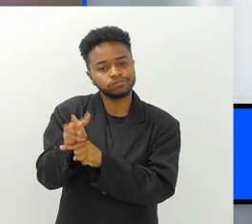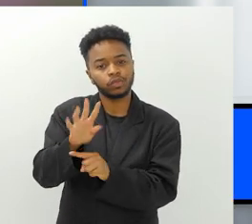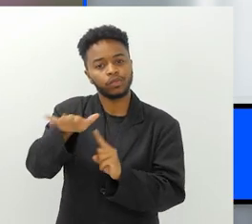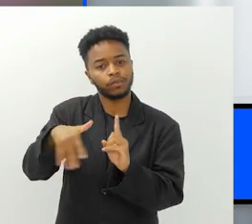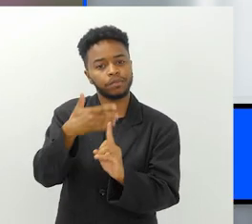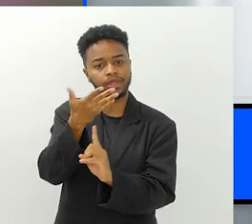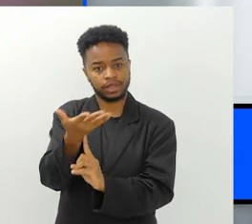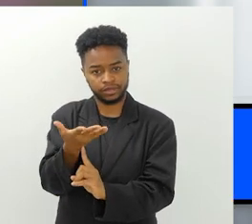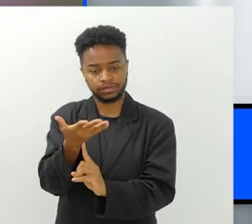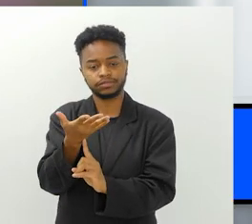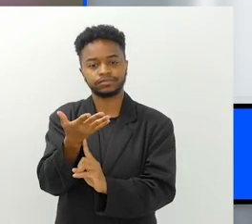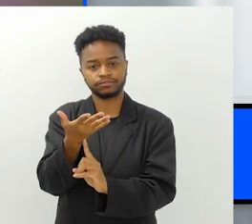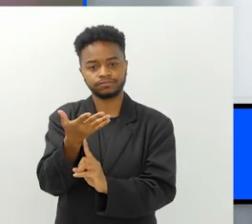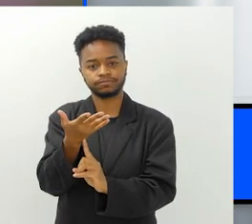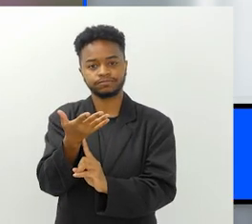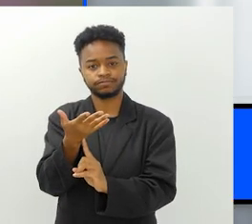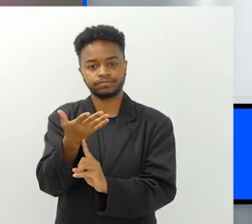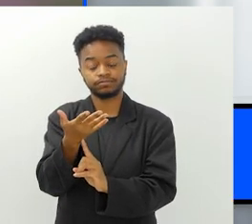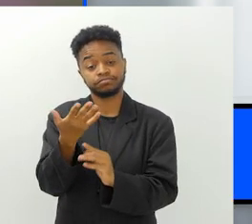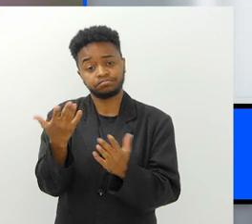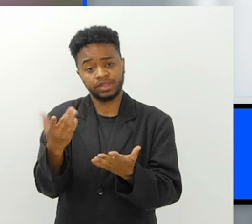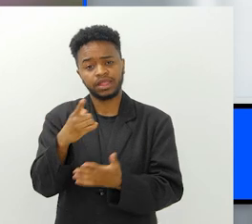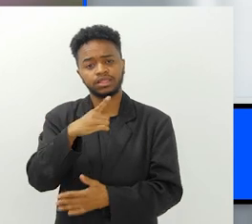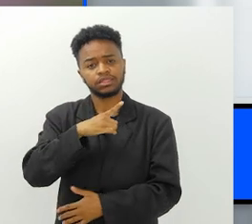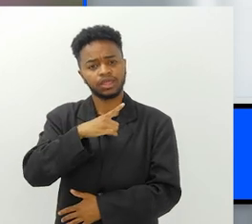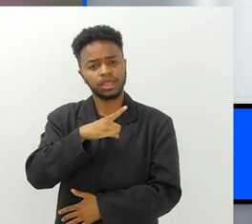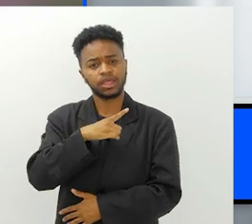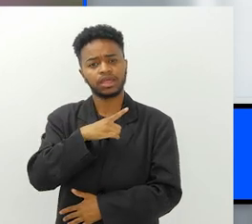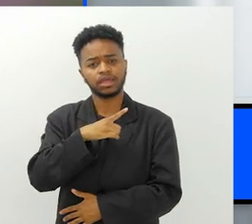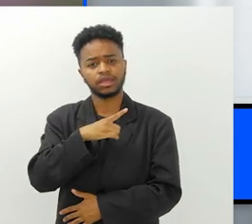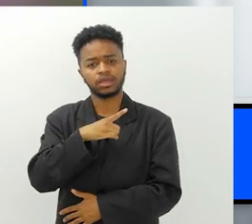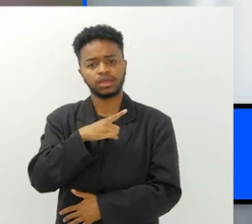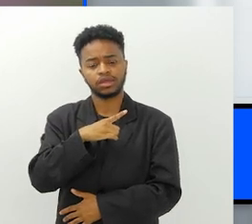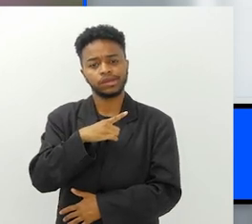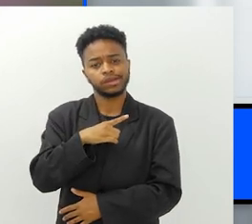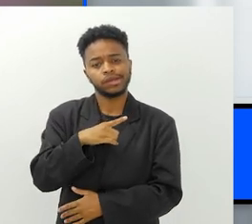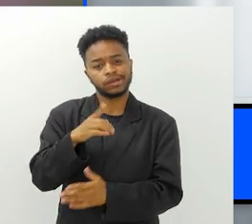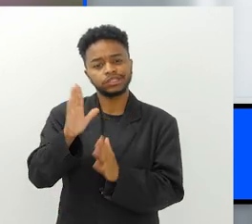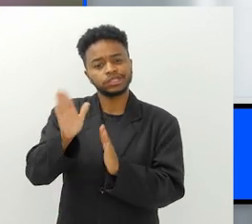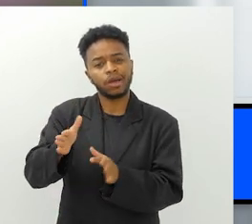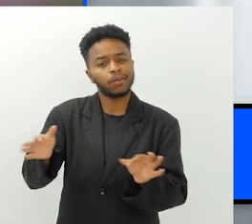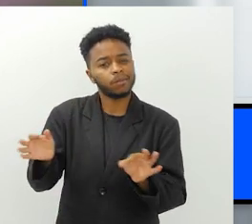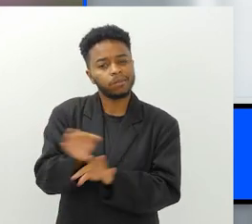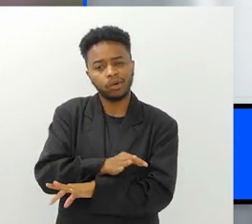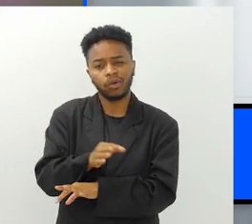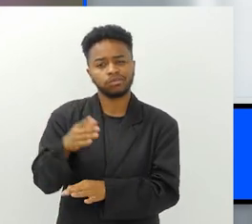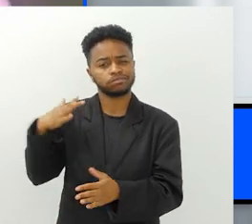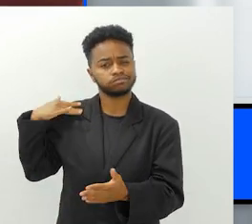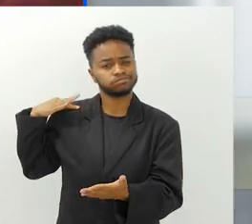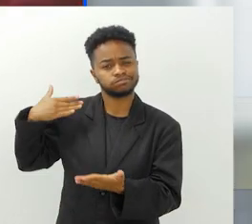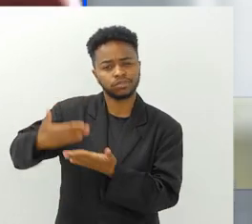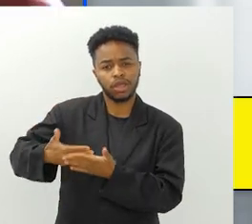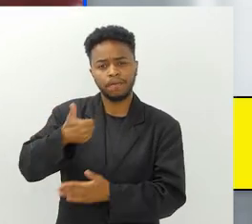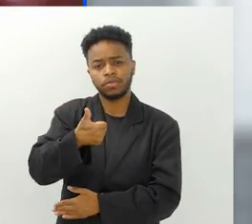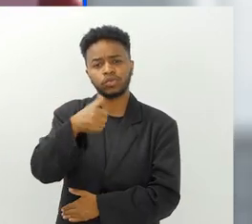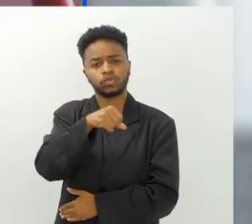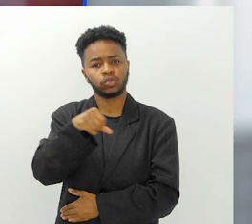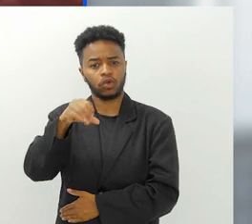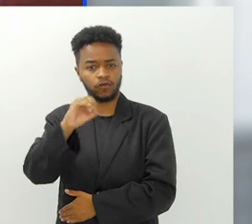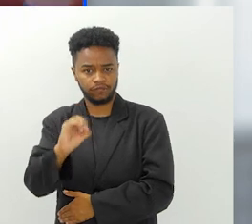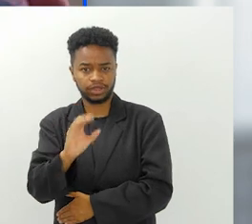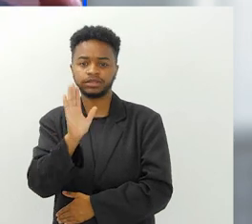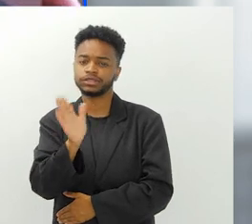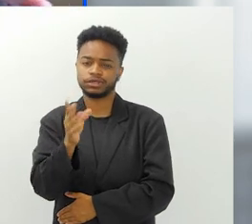conservação ambiental, existe uma doutrina já da década de